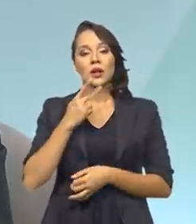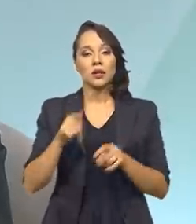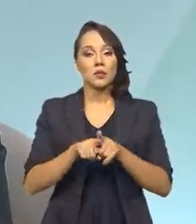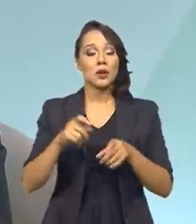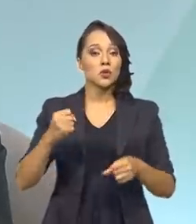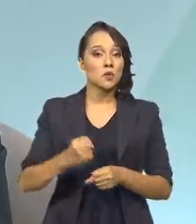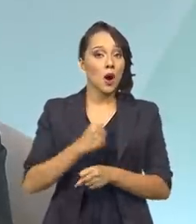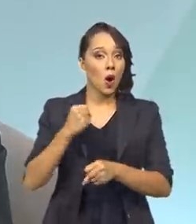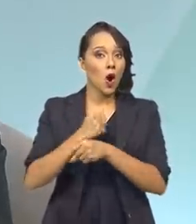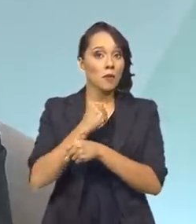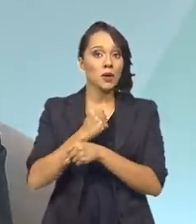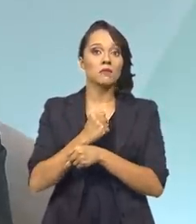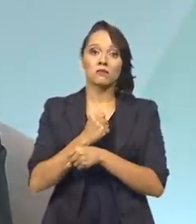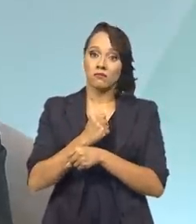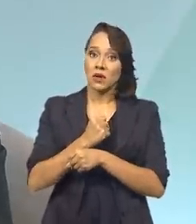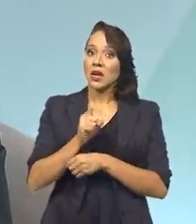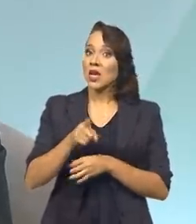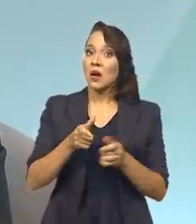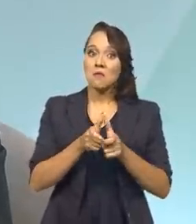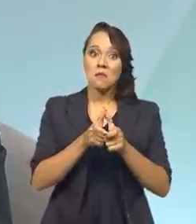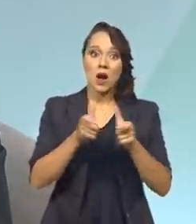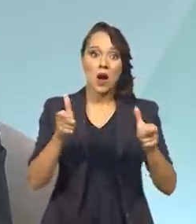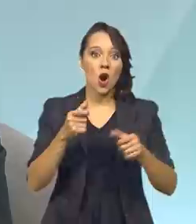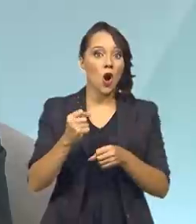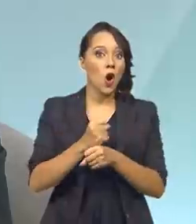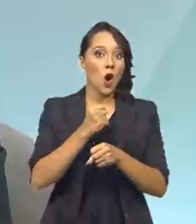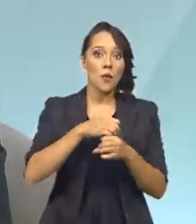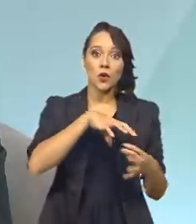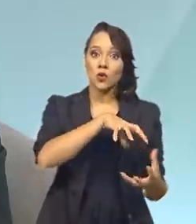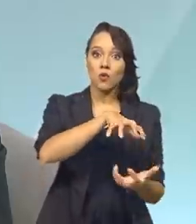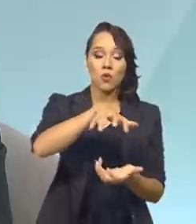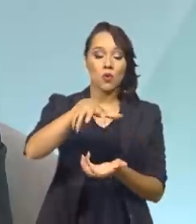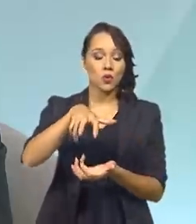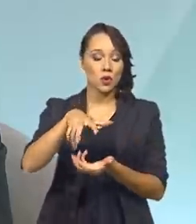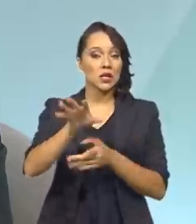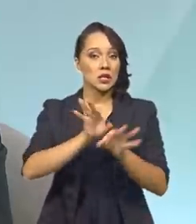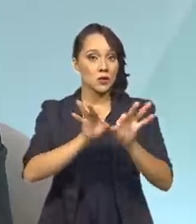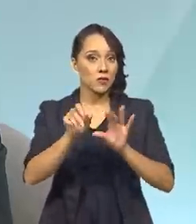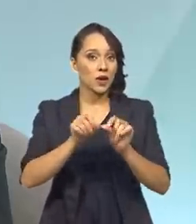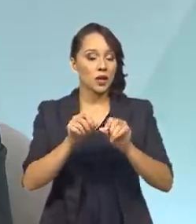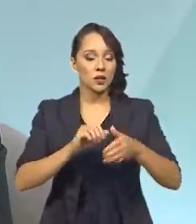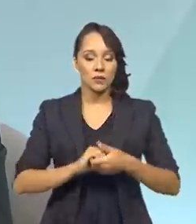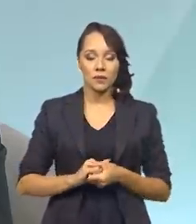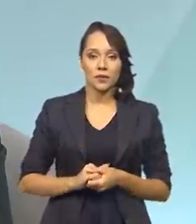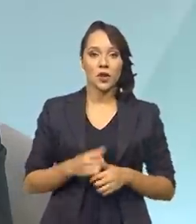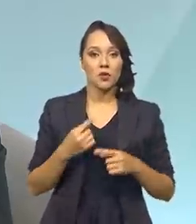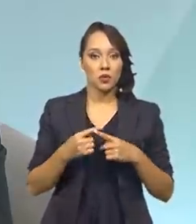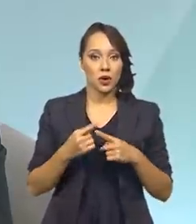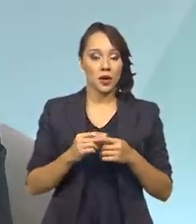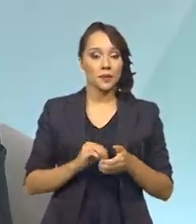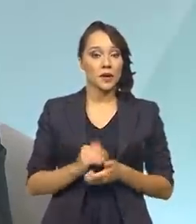aí de uma obra que, seguramente, é a maior do mundo hoje em execução. Porque, além dos